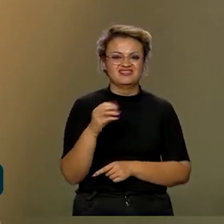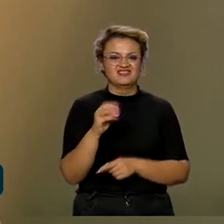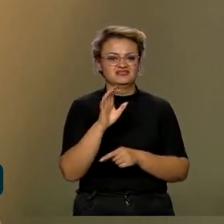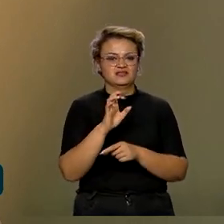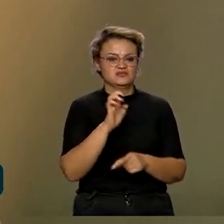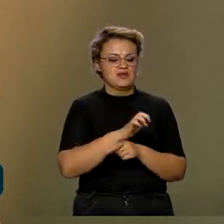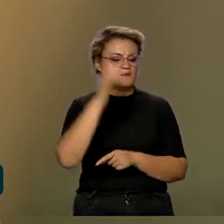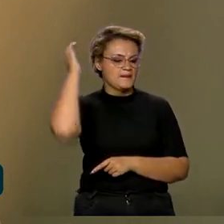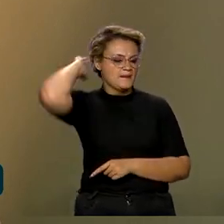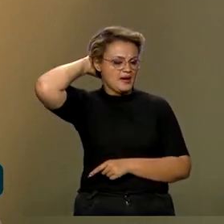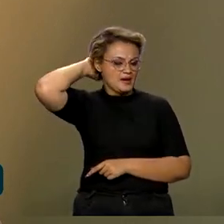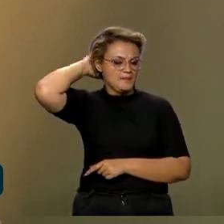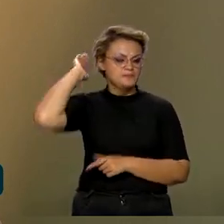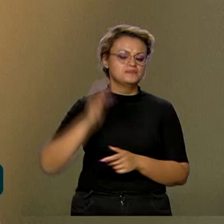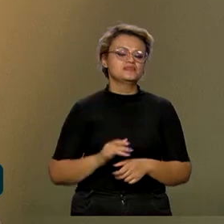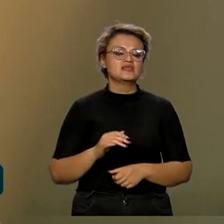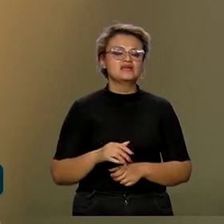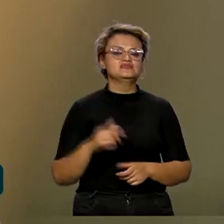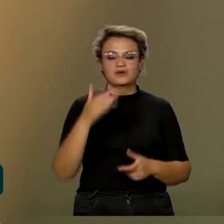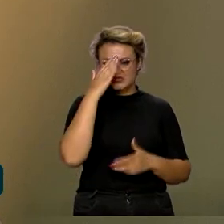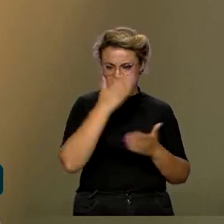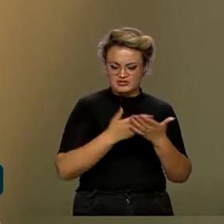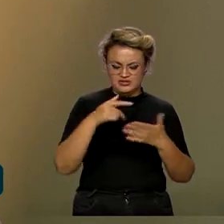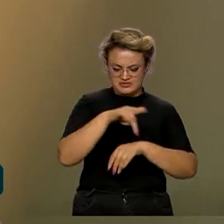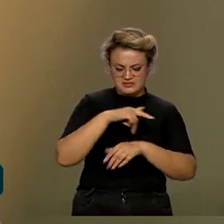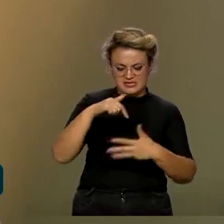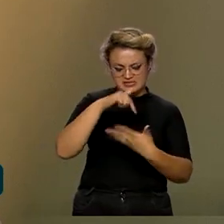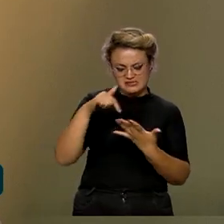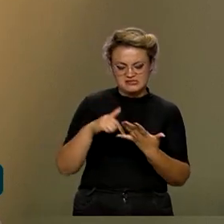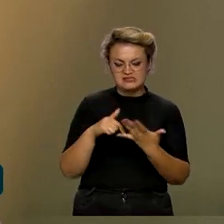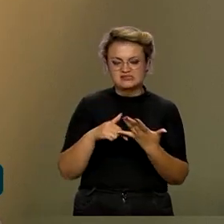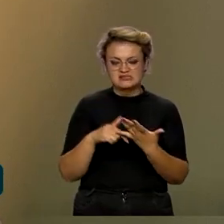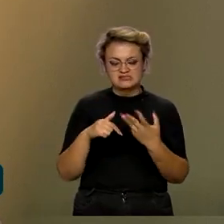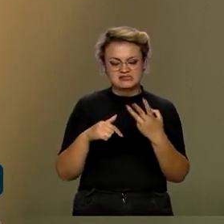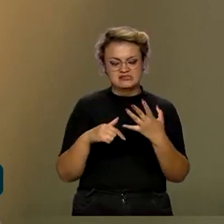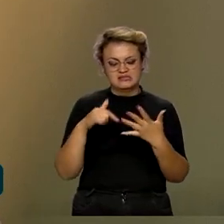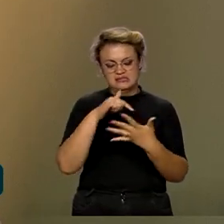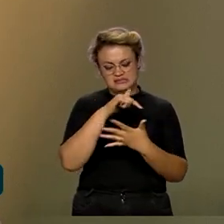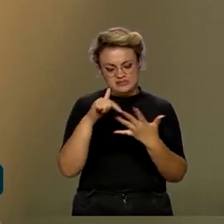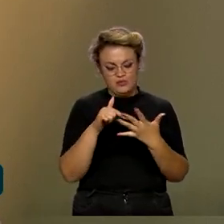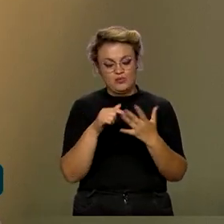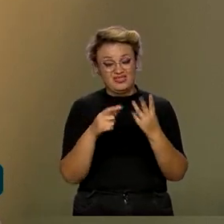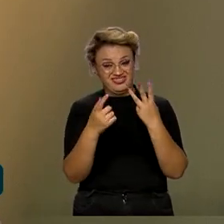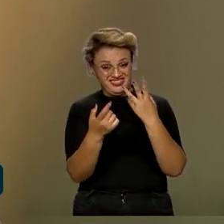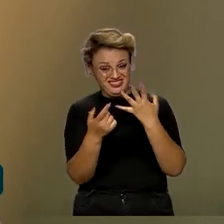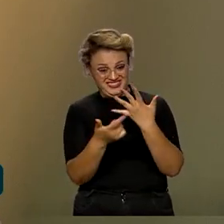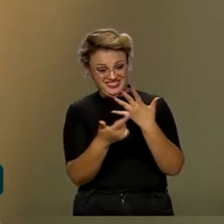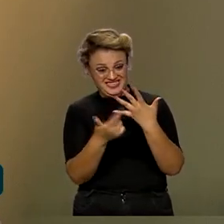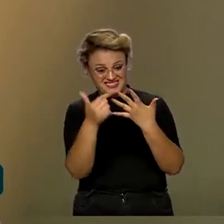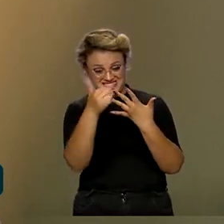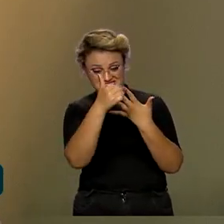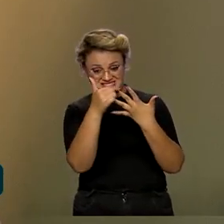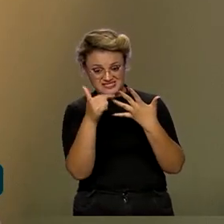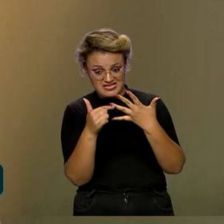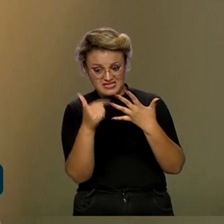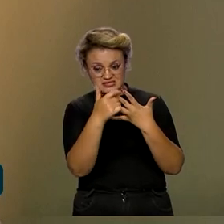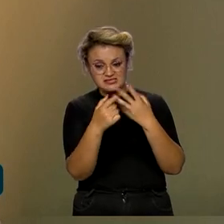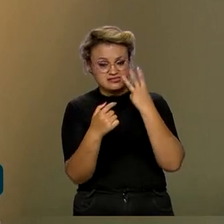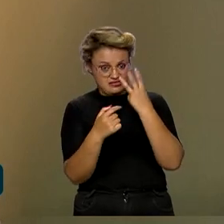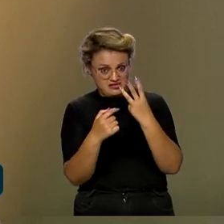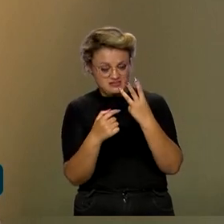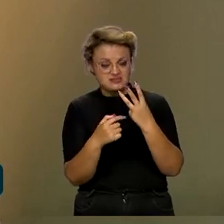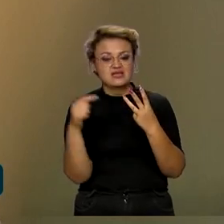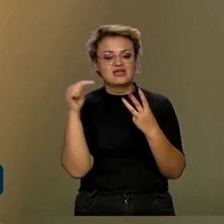os BRICS, eles, esses três países dos cinco, né, atualmente dos BRICS, eles vão estar com a frente, né,